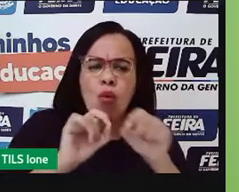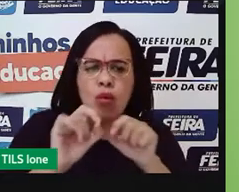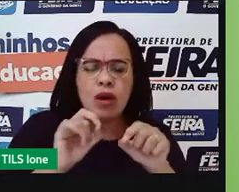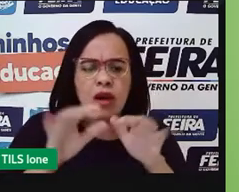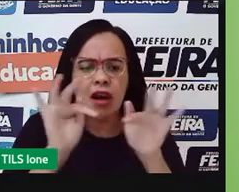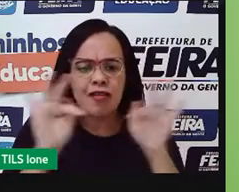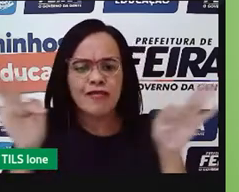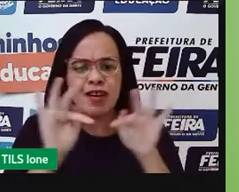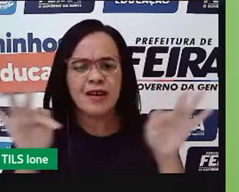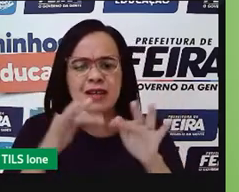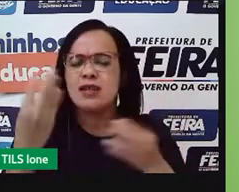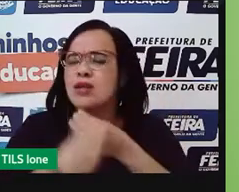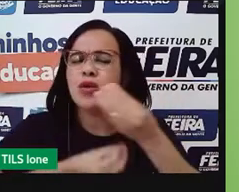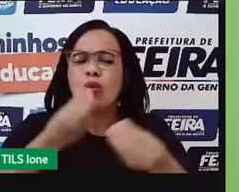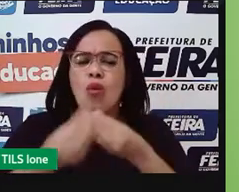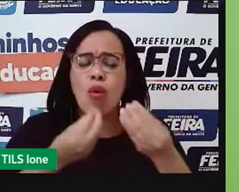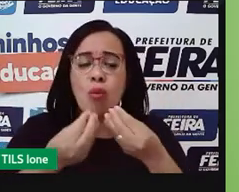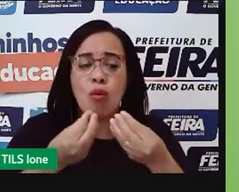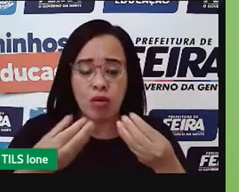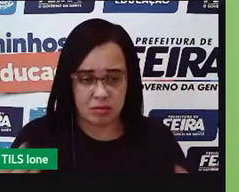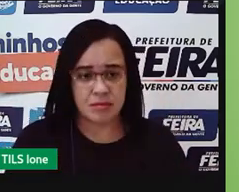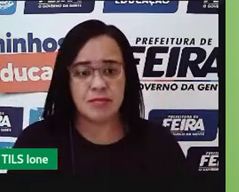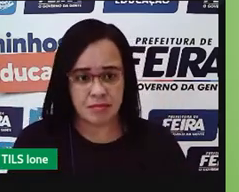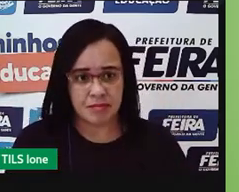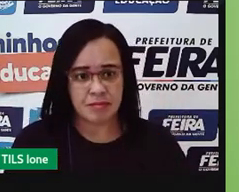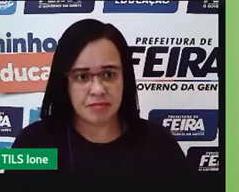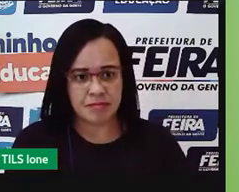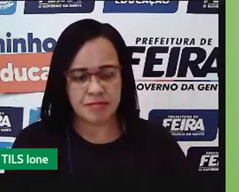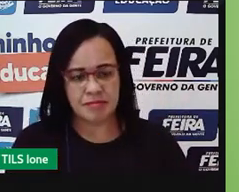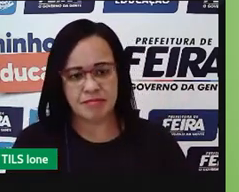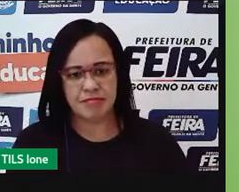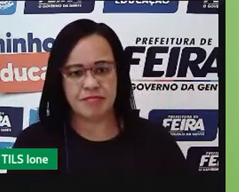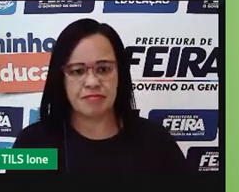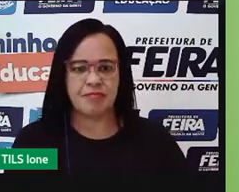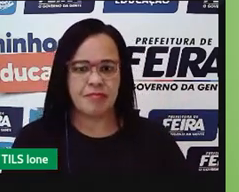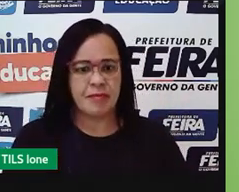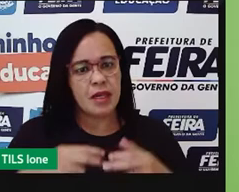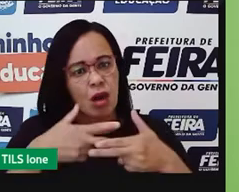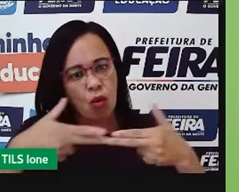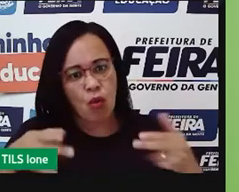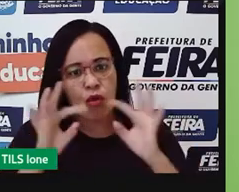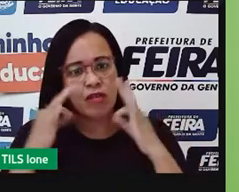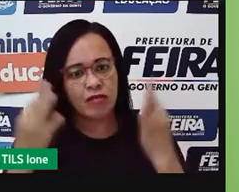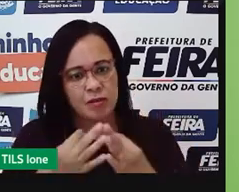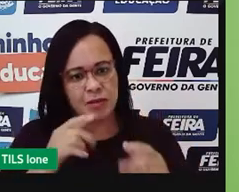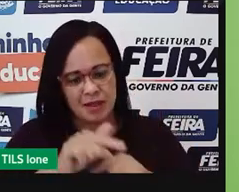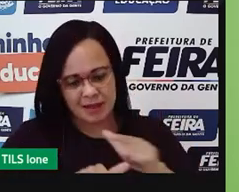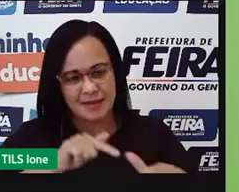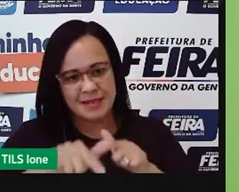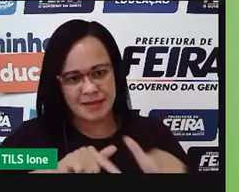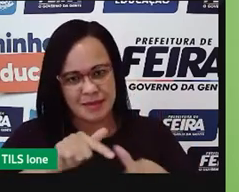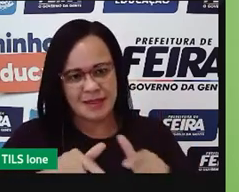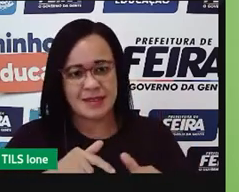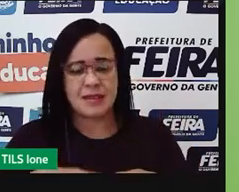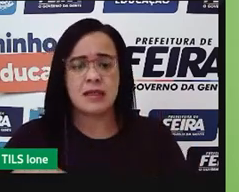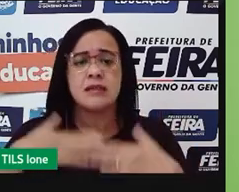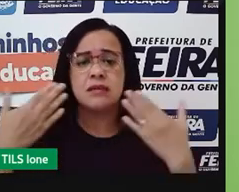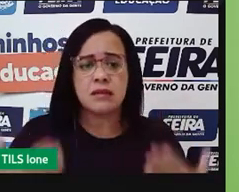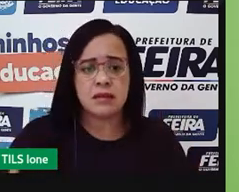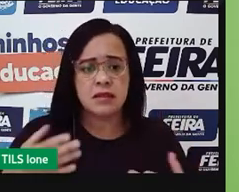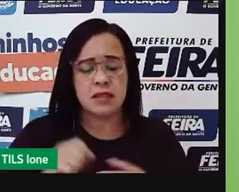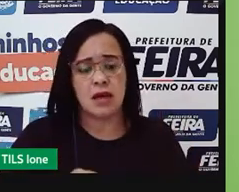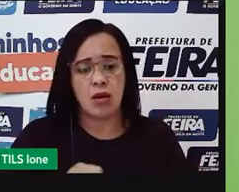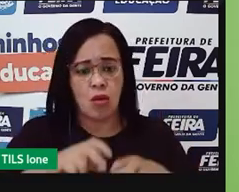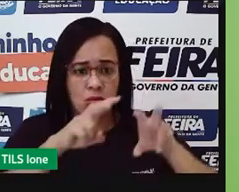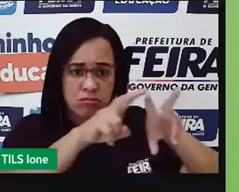gente vê principalmente dos trabalhadores, né, no caso da agricultura familiar. A gente tem aqui o campo, ele tem toda a